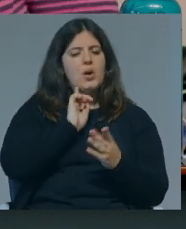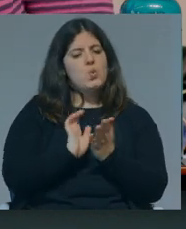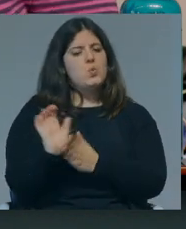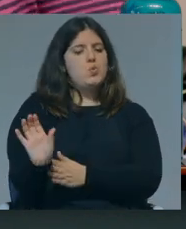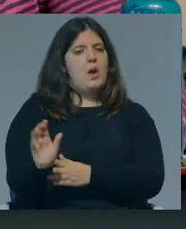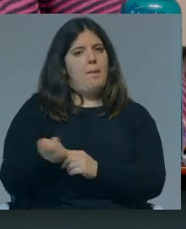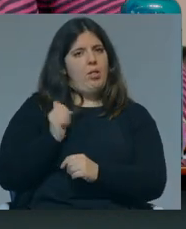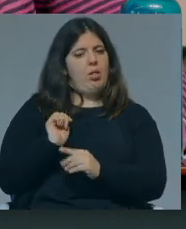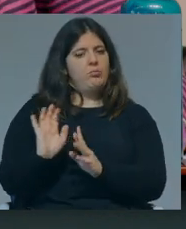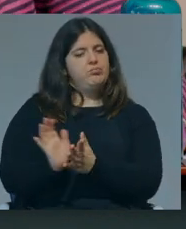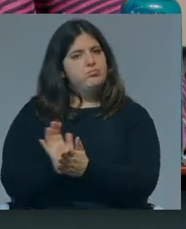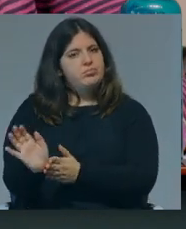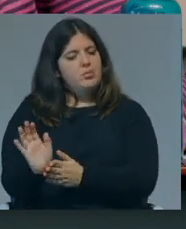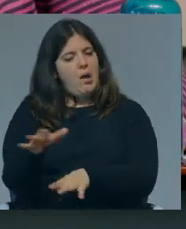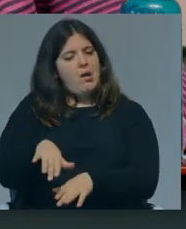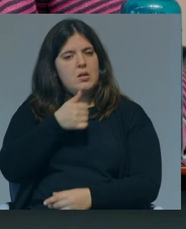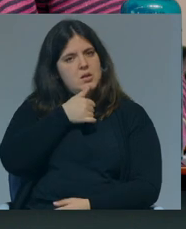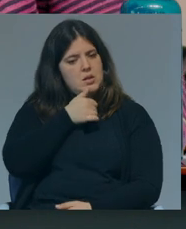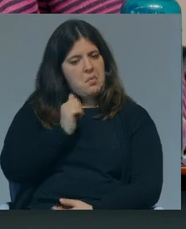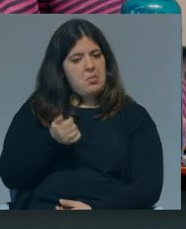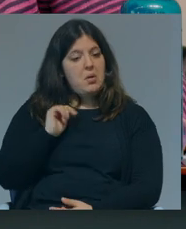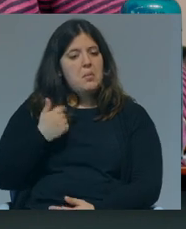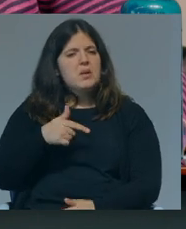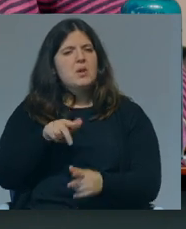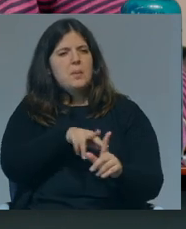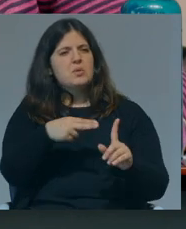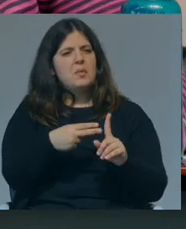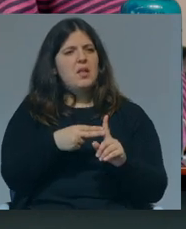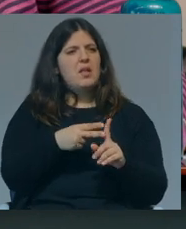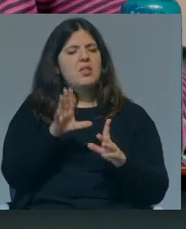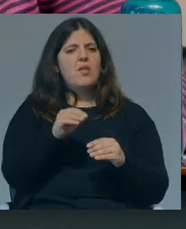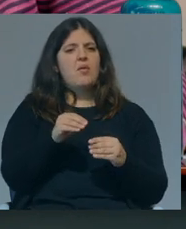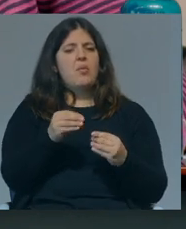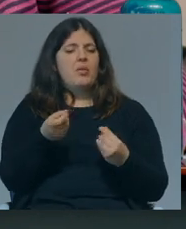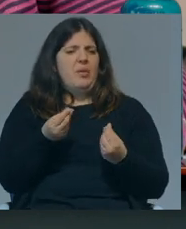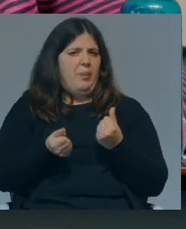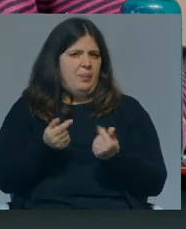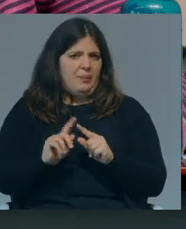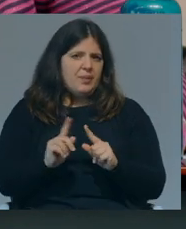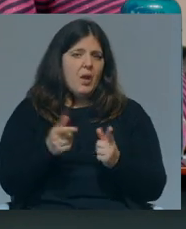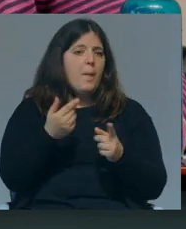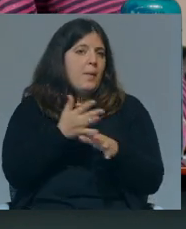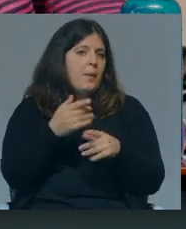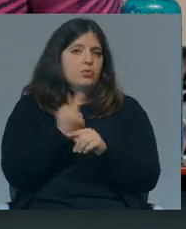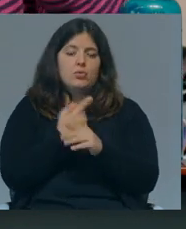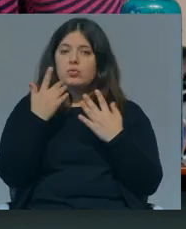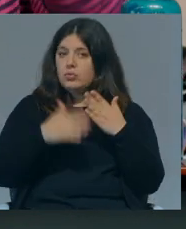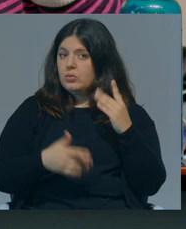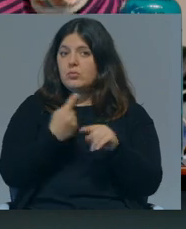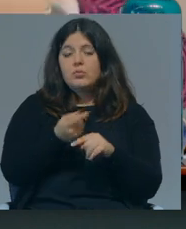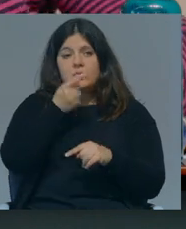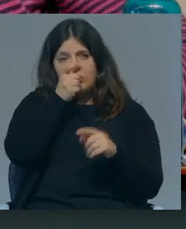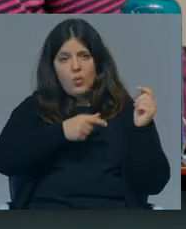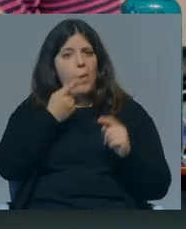fora do âmbito, da esfera de decisão. Mas eu nem sequer tenho, assim, uma visão muito maniqueista disso. Eu acho que a maior parte das coisas acontecem sem as pessoas